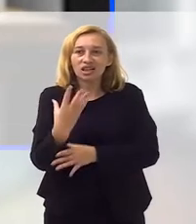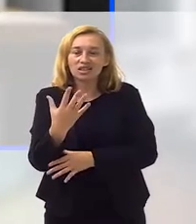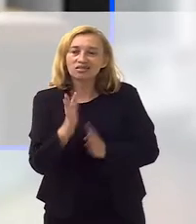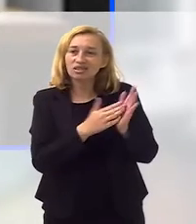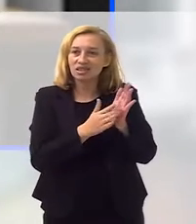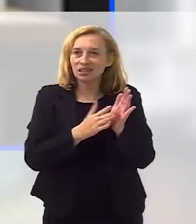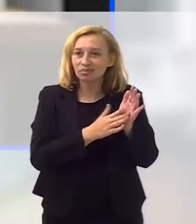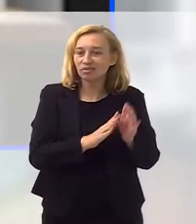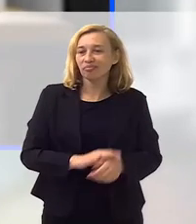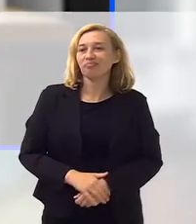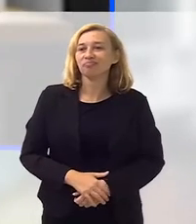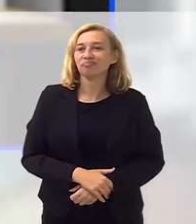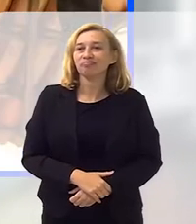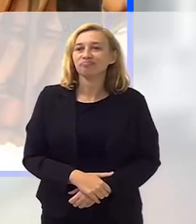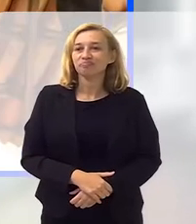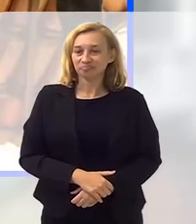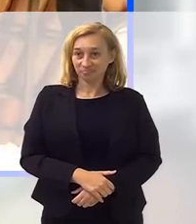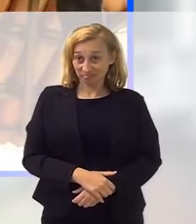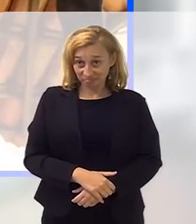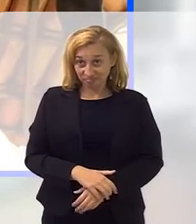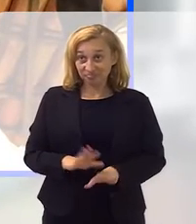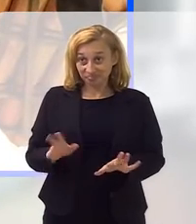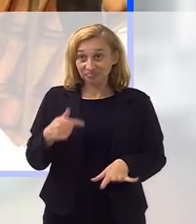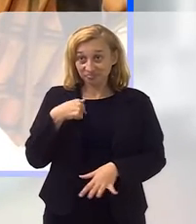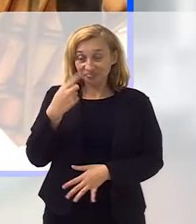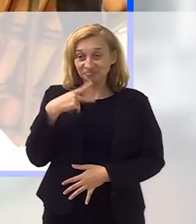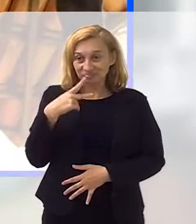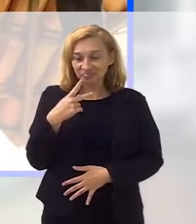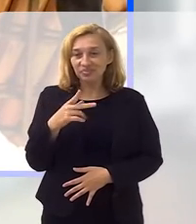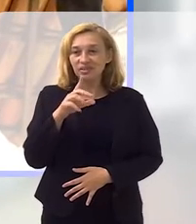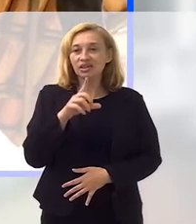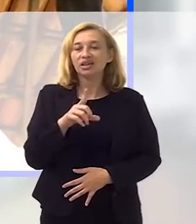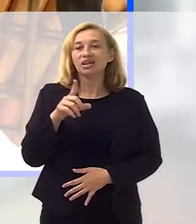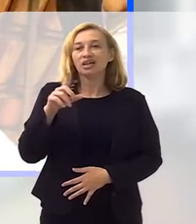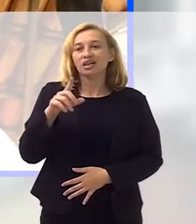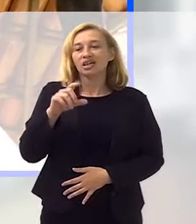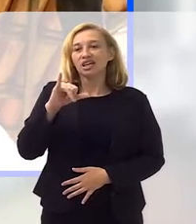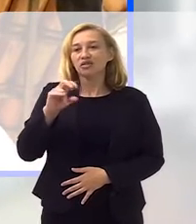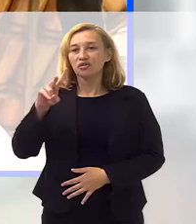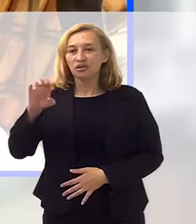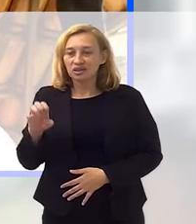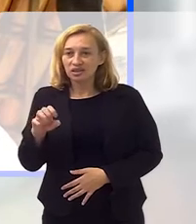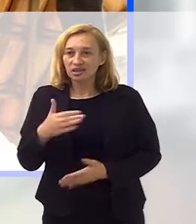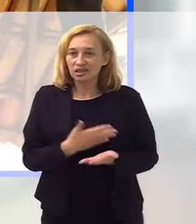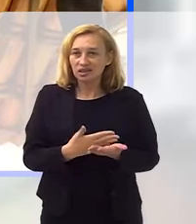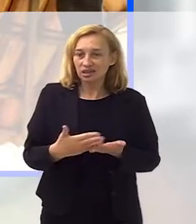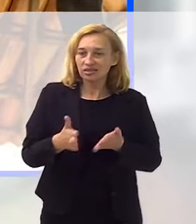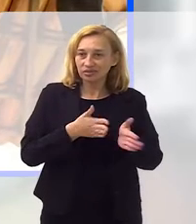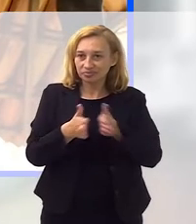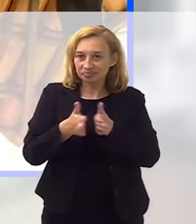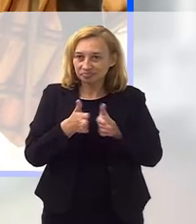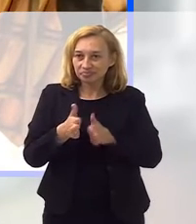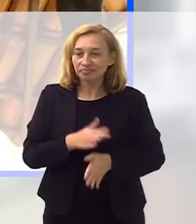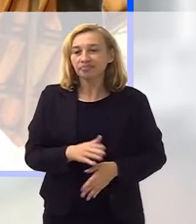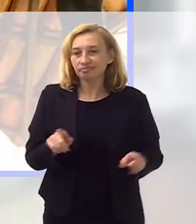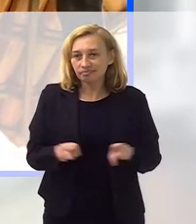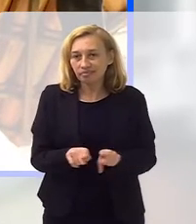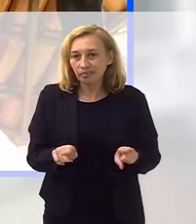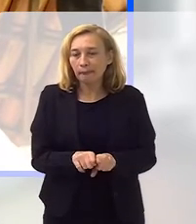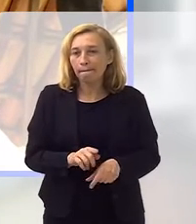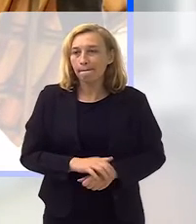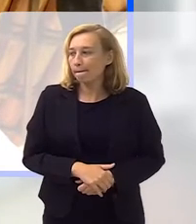história, da criação desse samba. É, então, por isso que eu tava dizendo que Dona Ivone foi uma pioneira do acesso